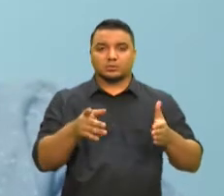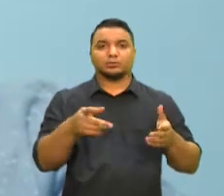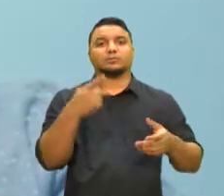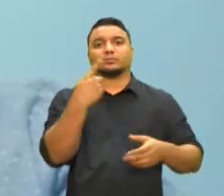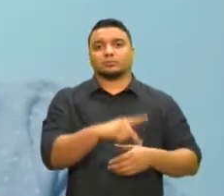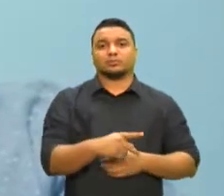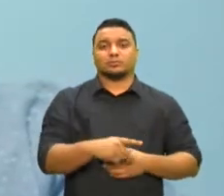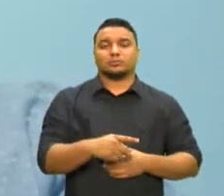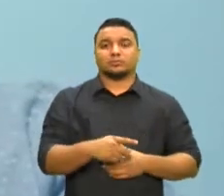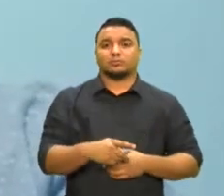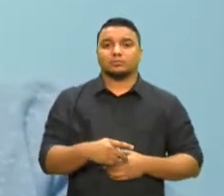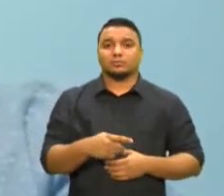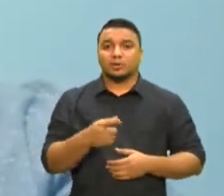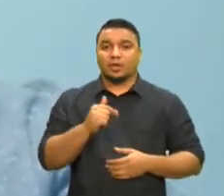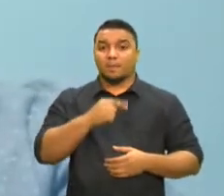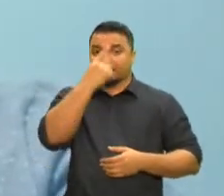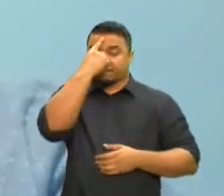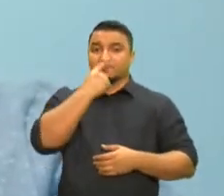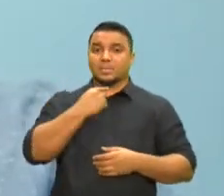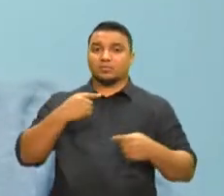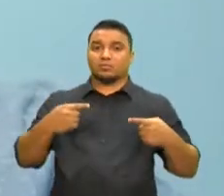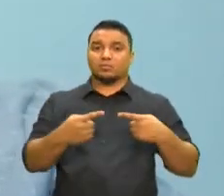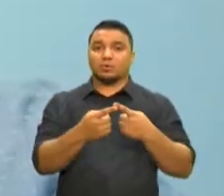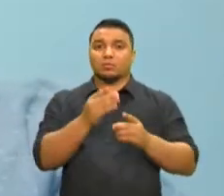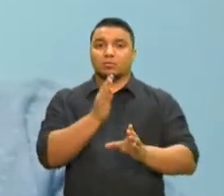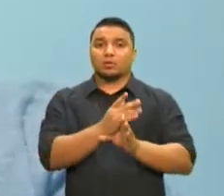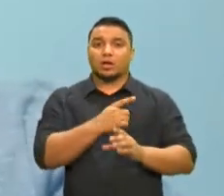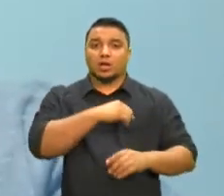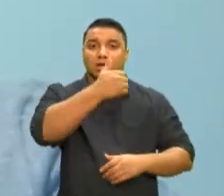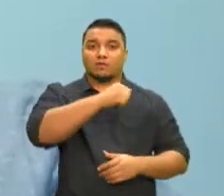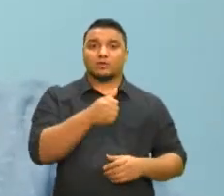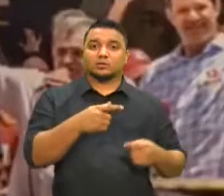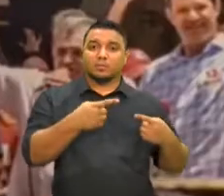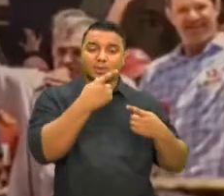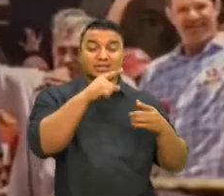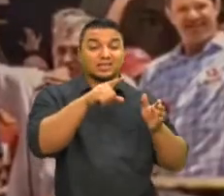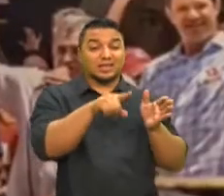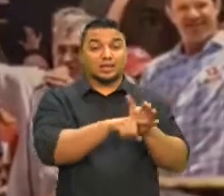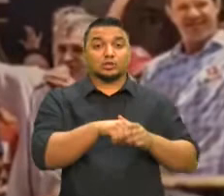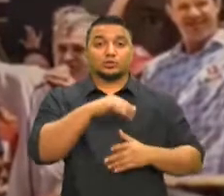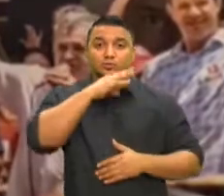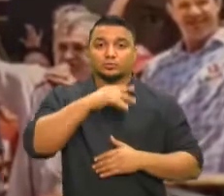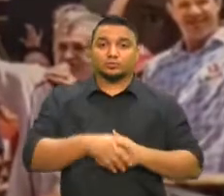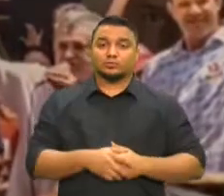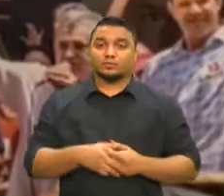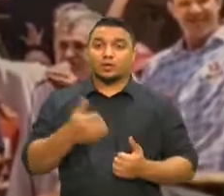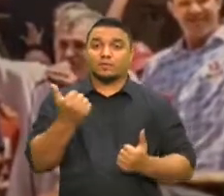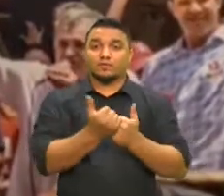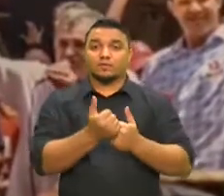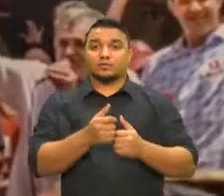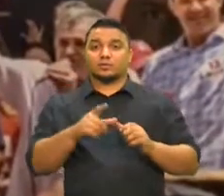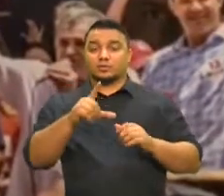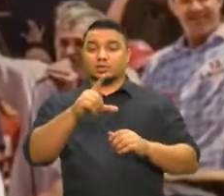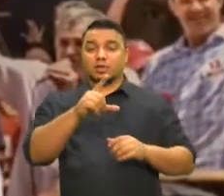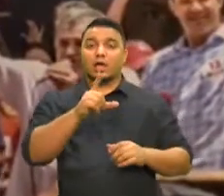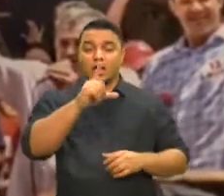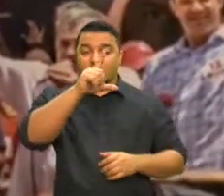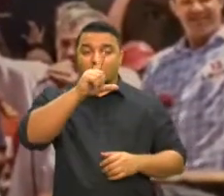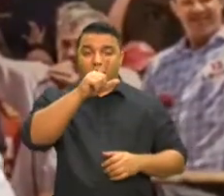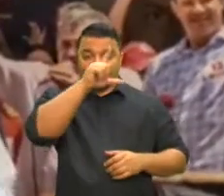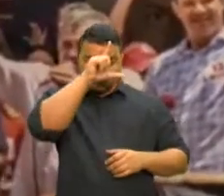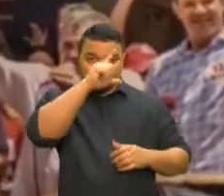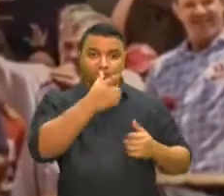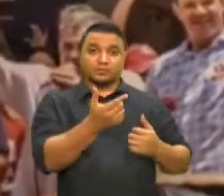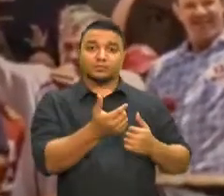no perfil, porque a avaliação está muito negativa. Vice-líder da minoria na Câmara dos Deputados, o